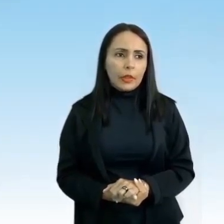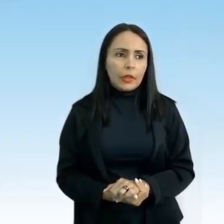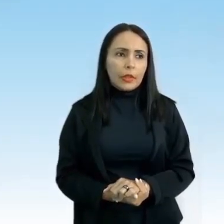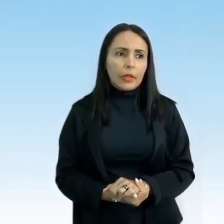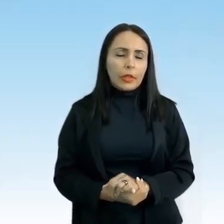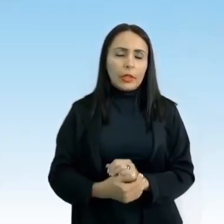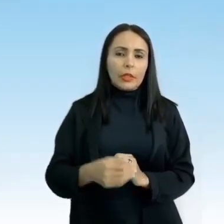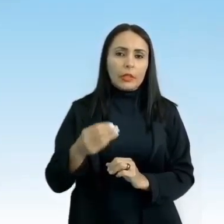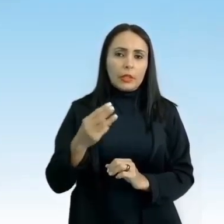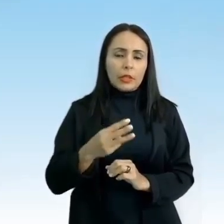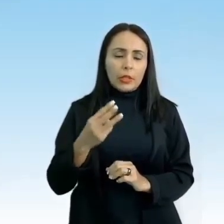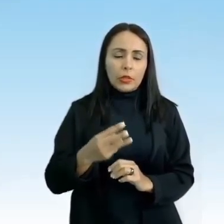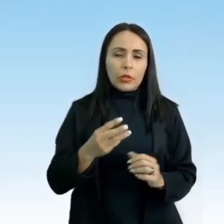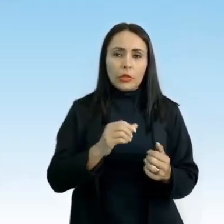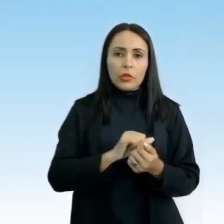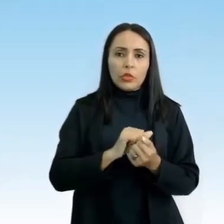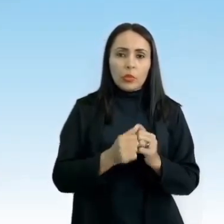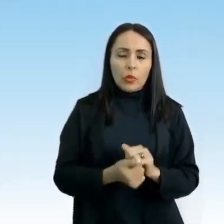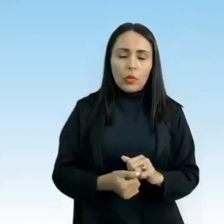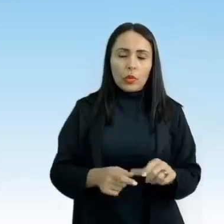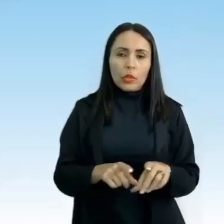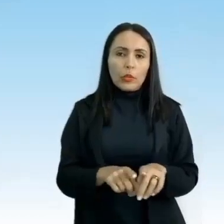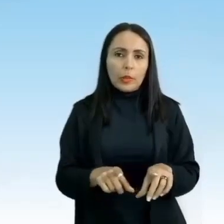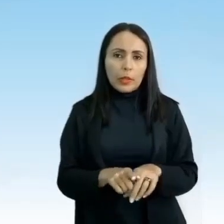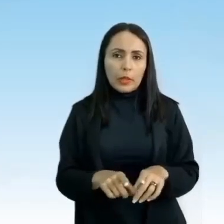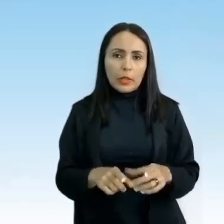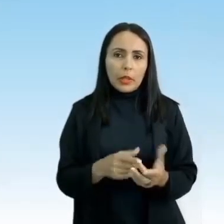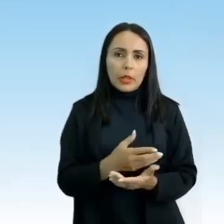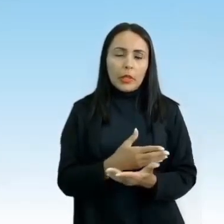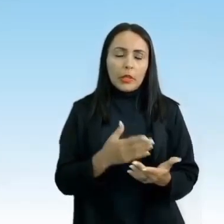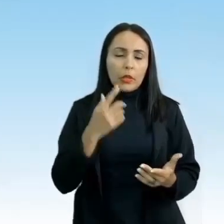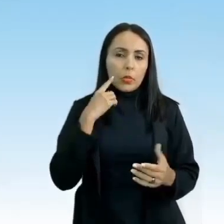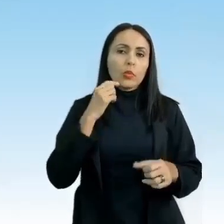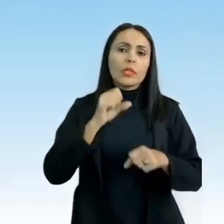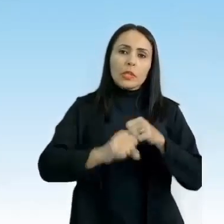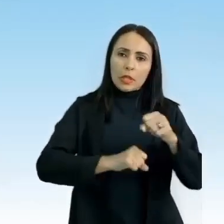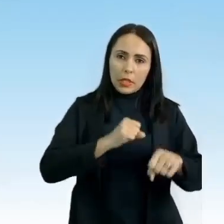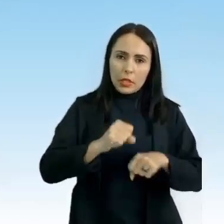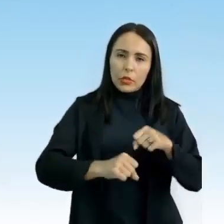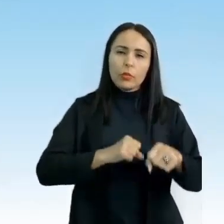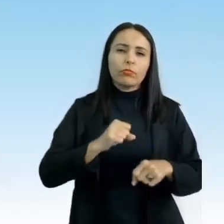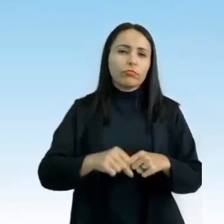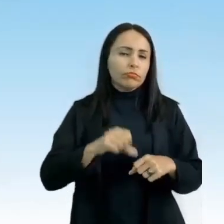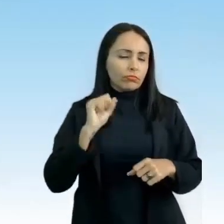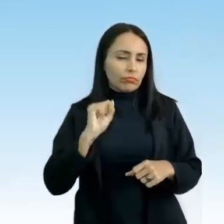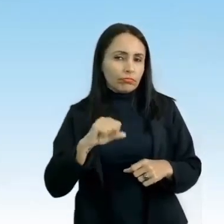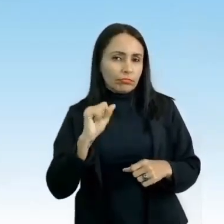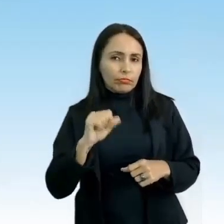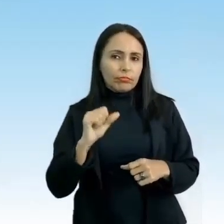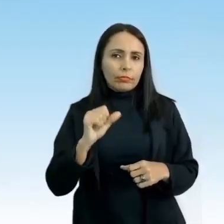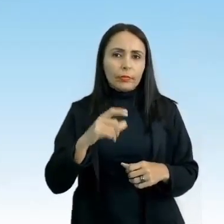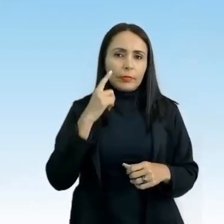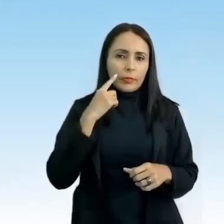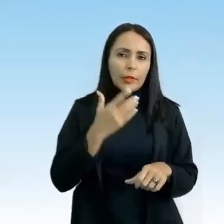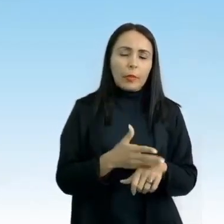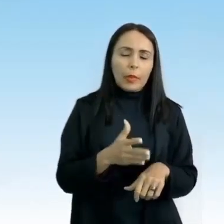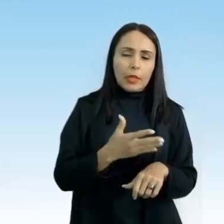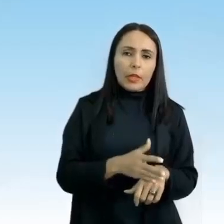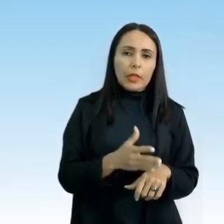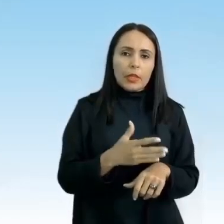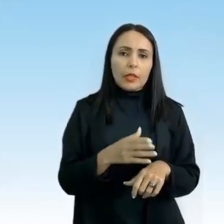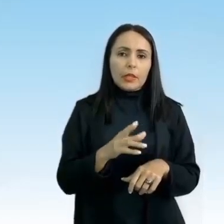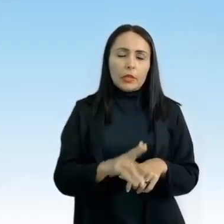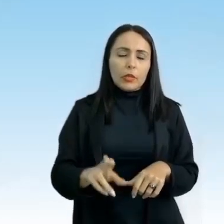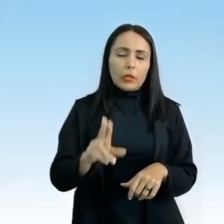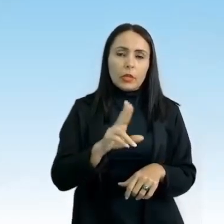esporte radical de aventura é o ciclismo, pessoal. É uma prática de se usar uma